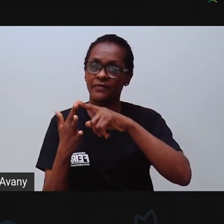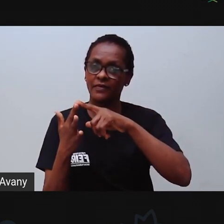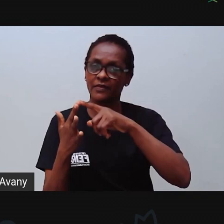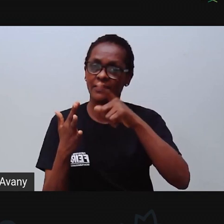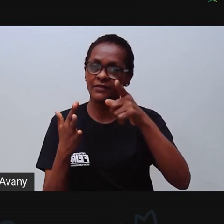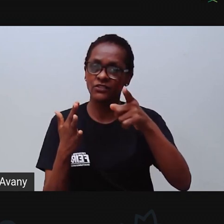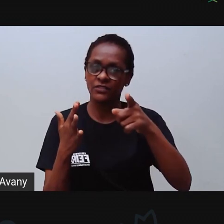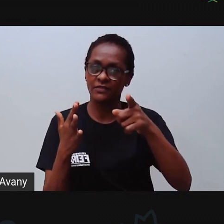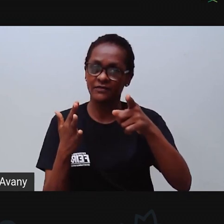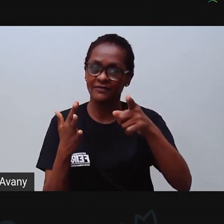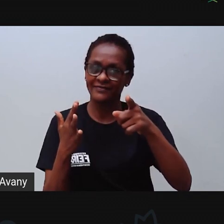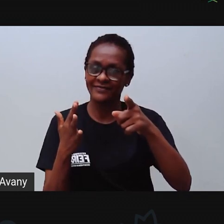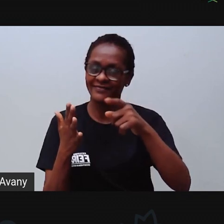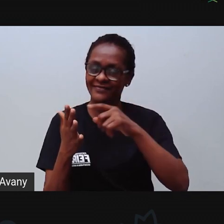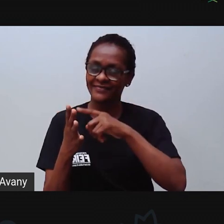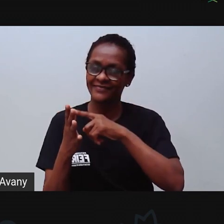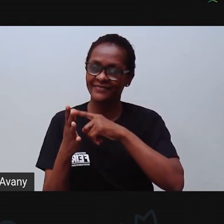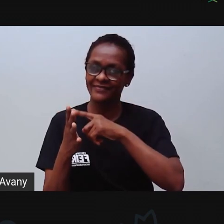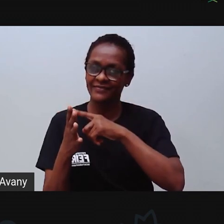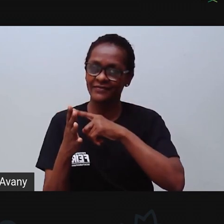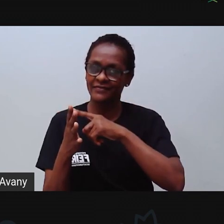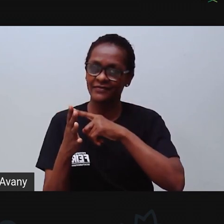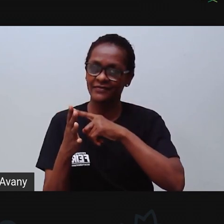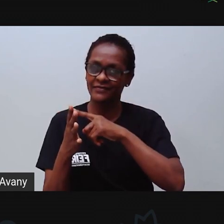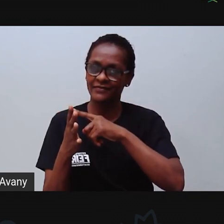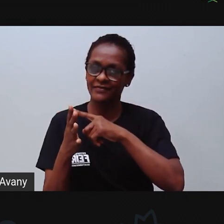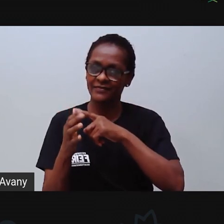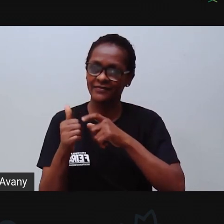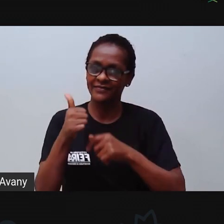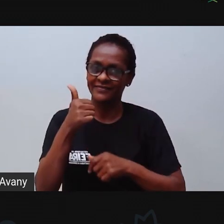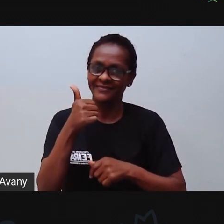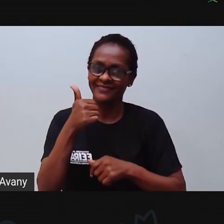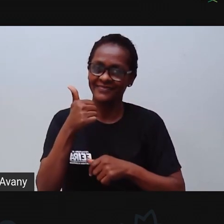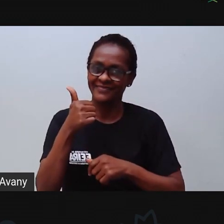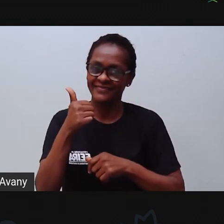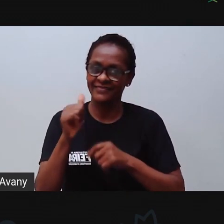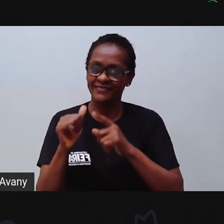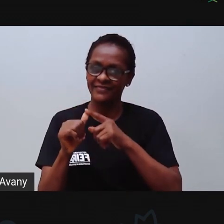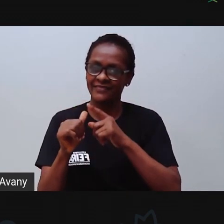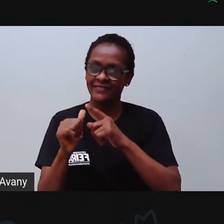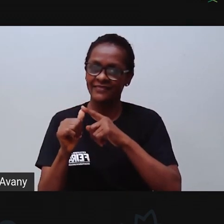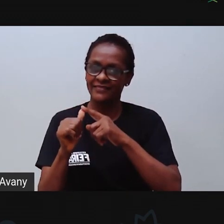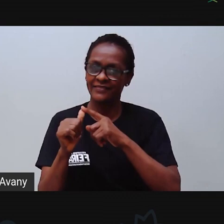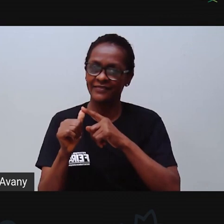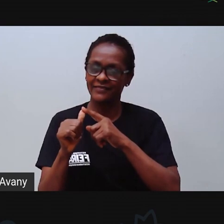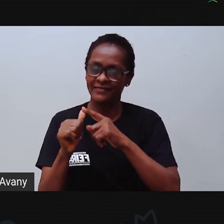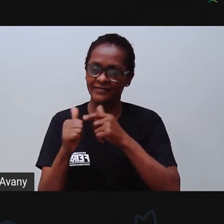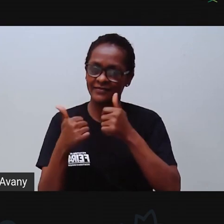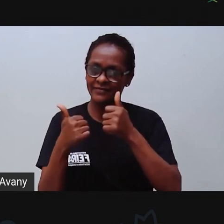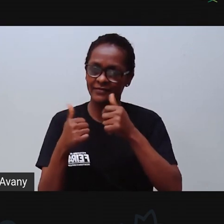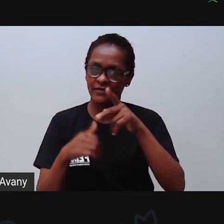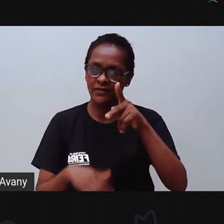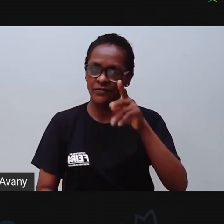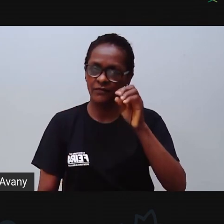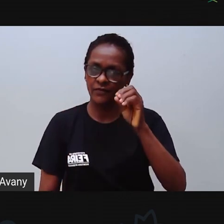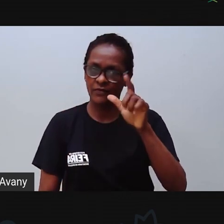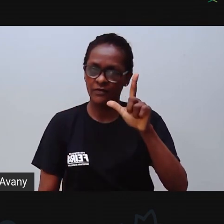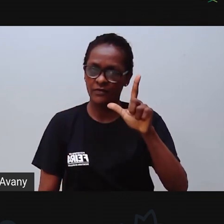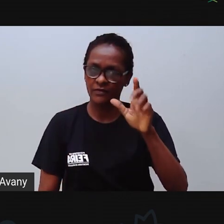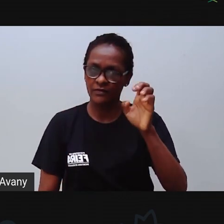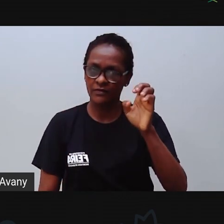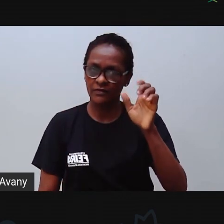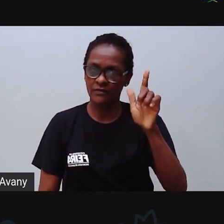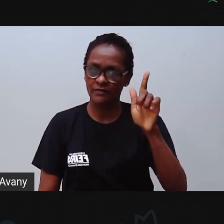indicador. E esse aqui, ó, que gente dá o legal joinha, é o polegar, tá certo? Então, na aula anterior, nós